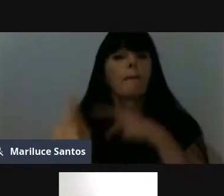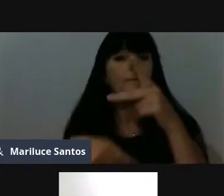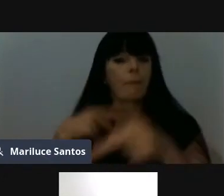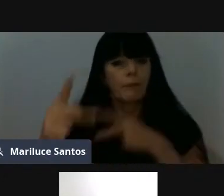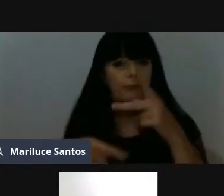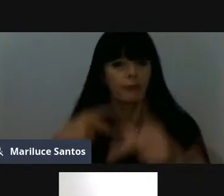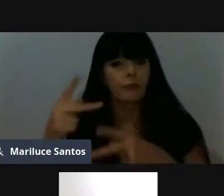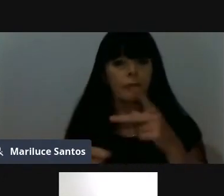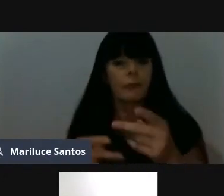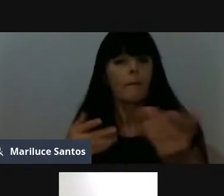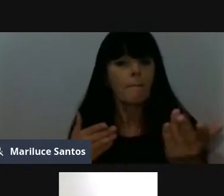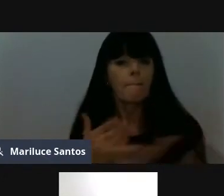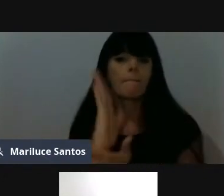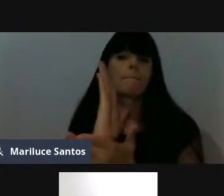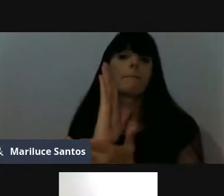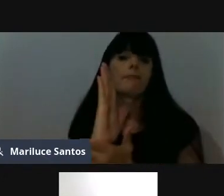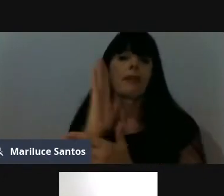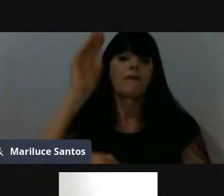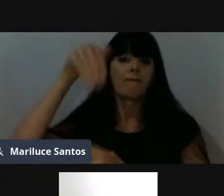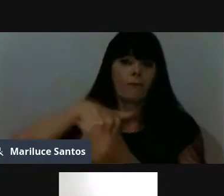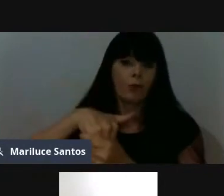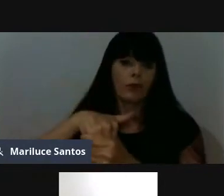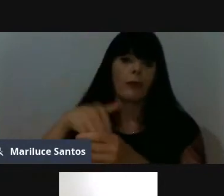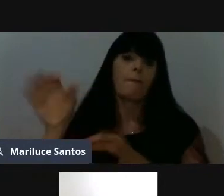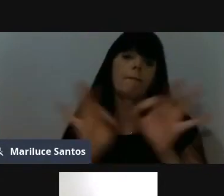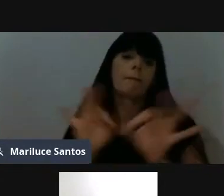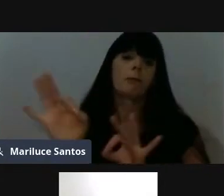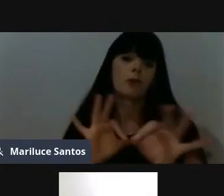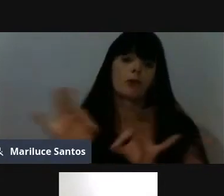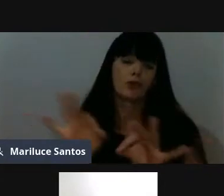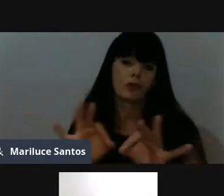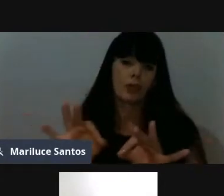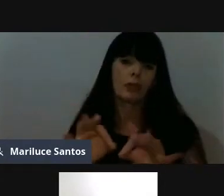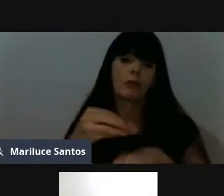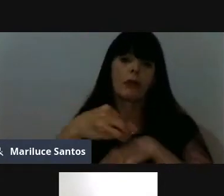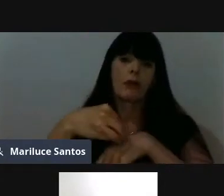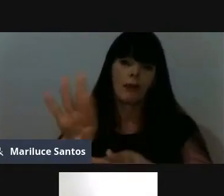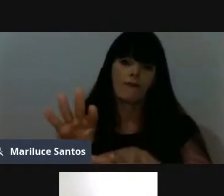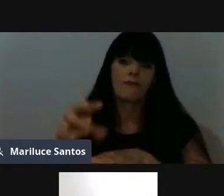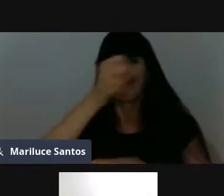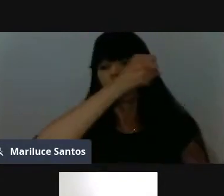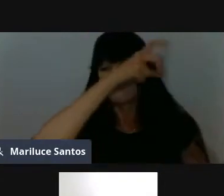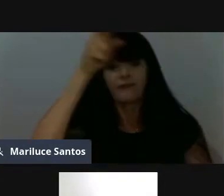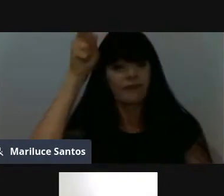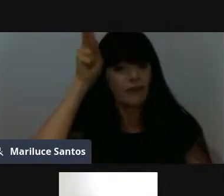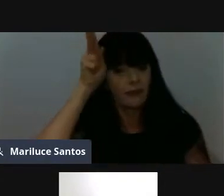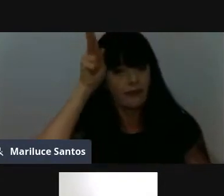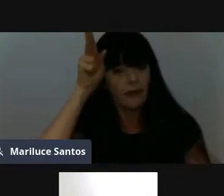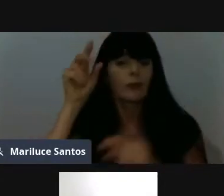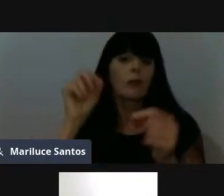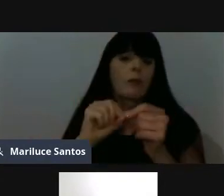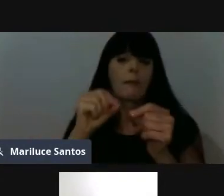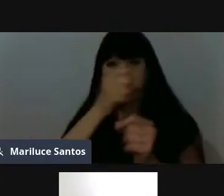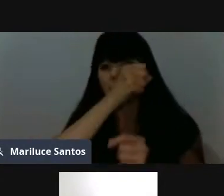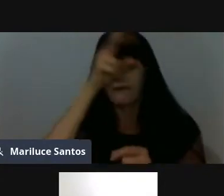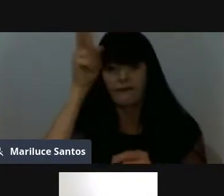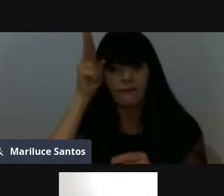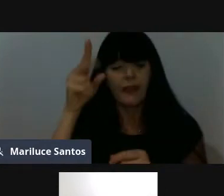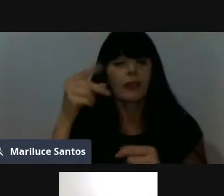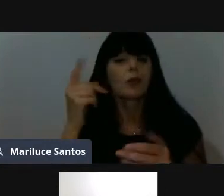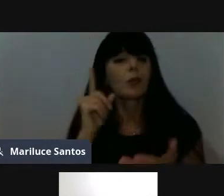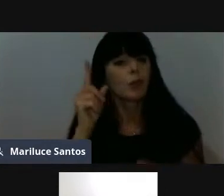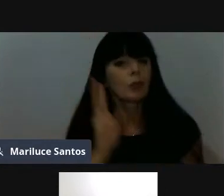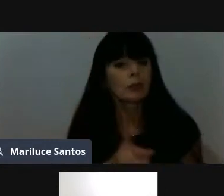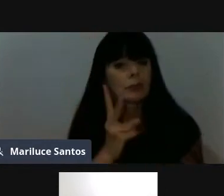aprovar e votar os projetos encaminhados para o prefeito, pelo prefeito, né, o prefeito, semanalmente, ele manda